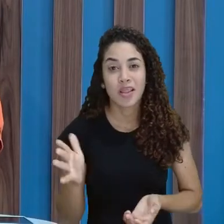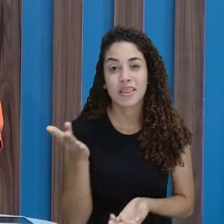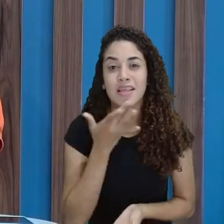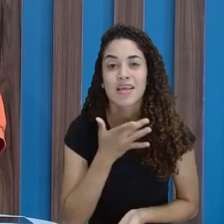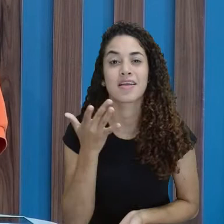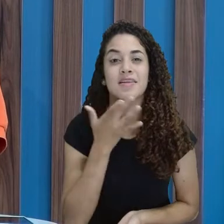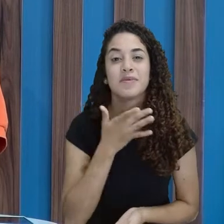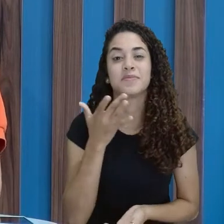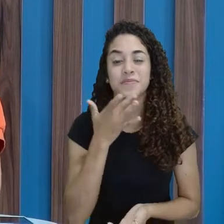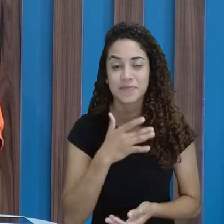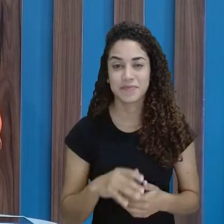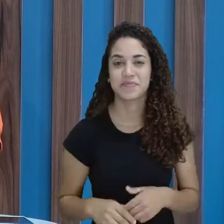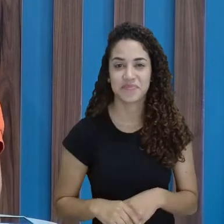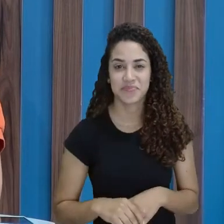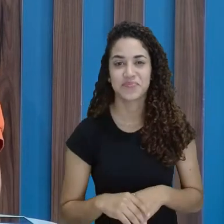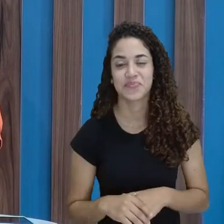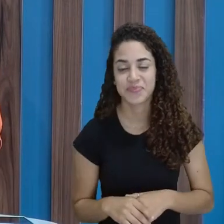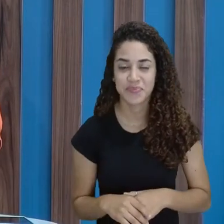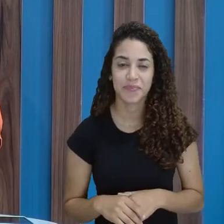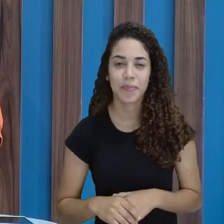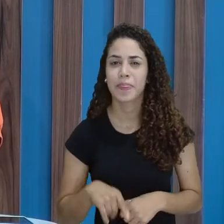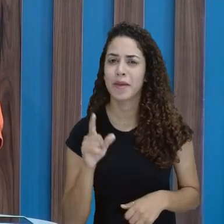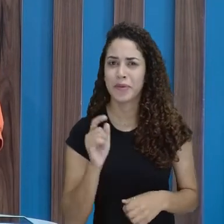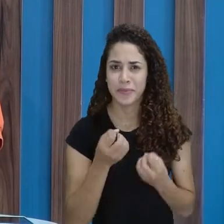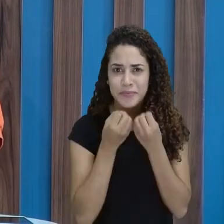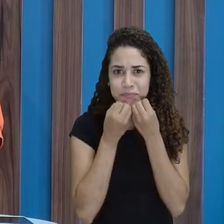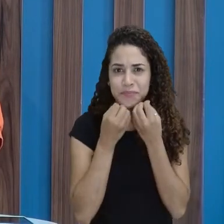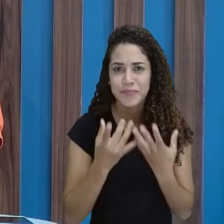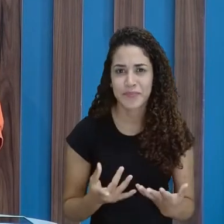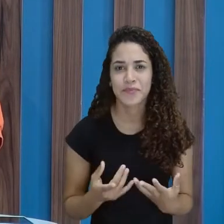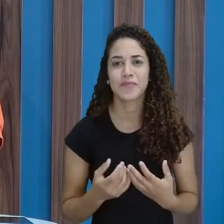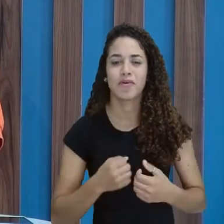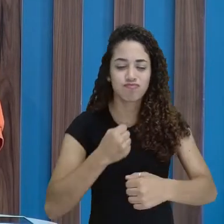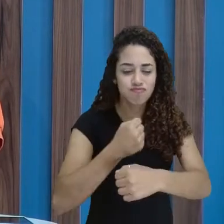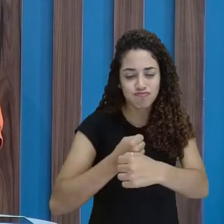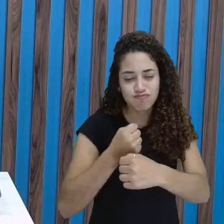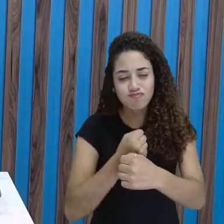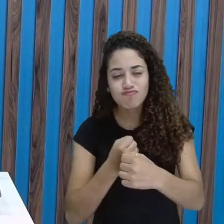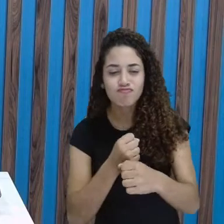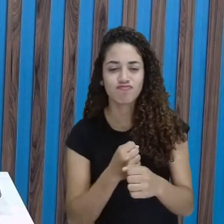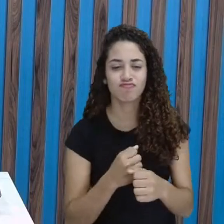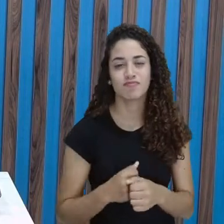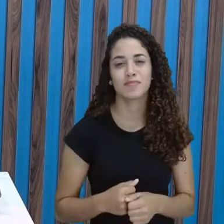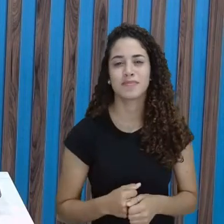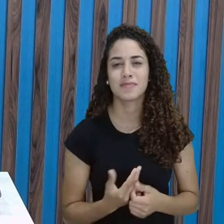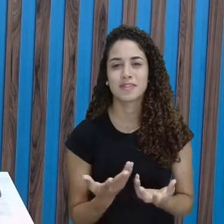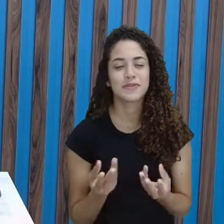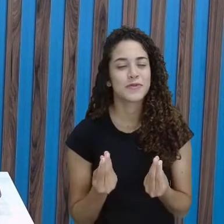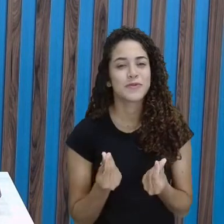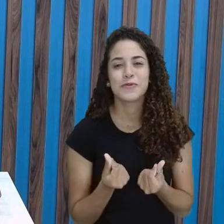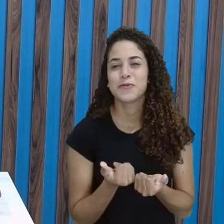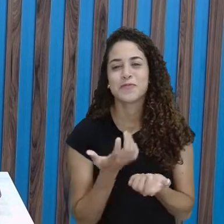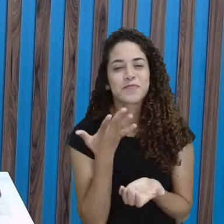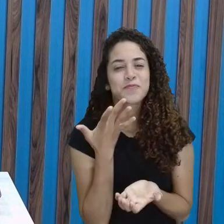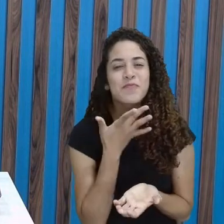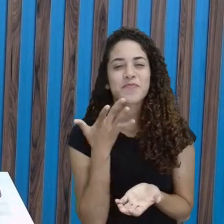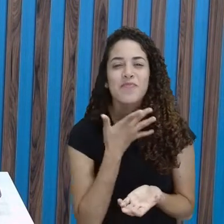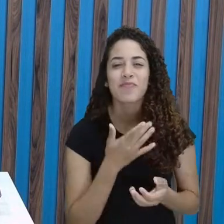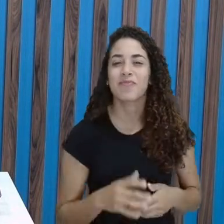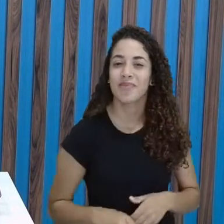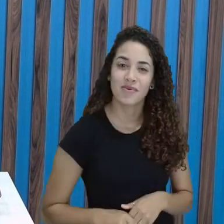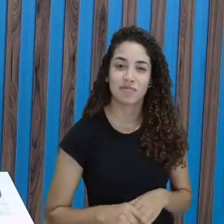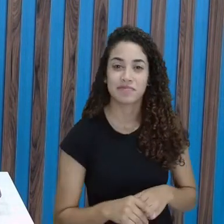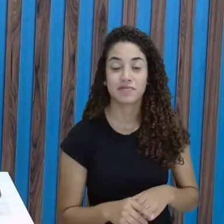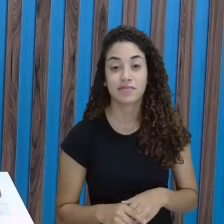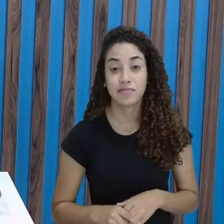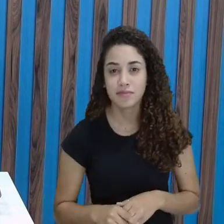caldinho de sururu é uma delícia. É muito bom. Com uma farinhazinha. Vixe, é bom demais, gente. E